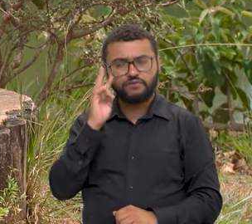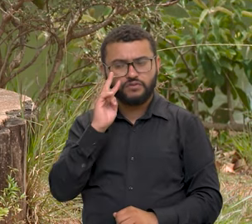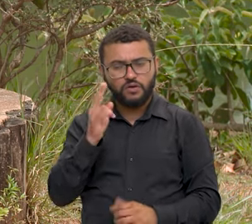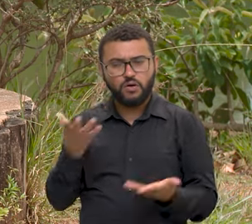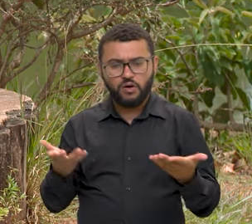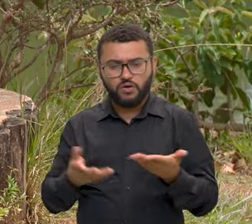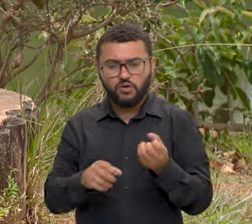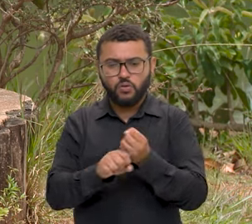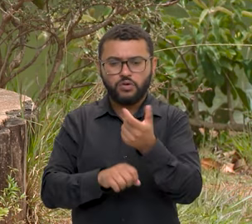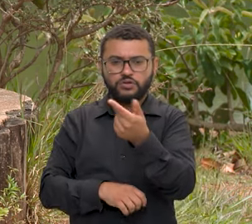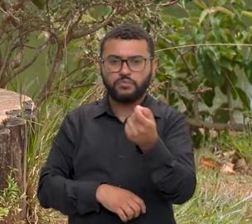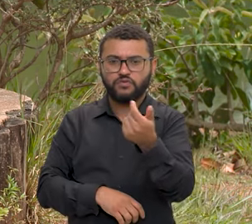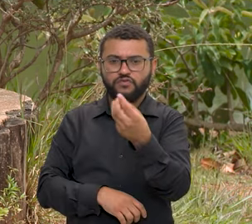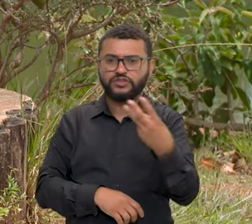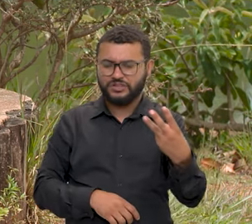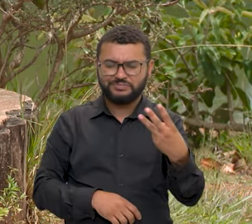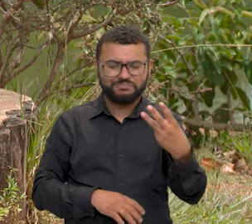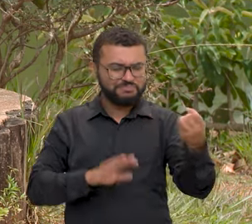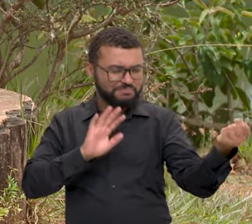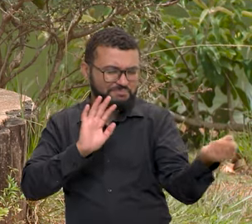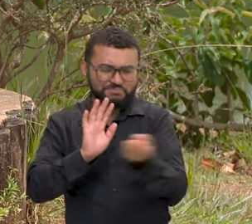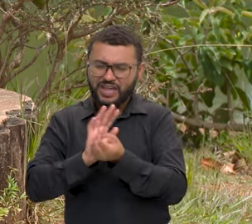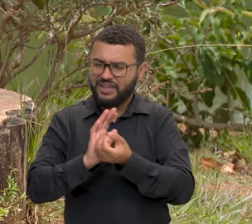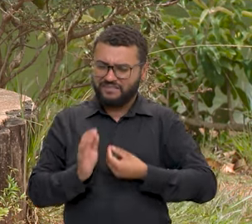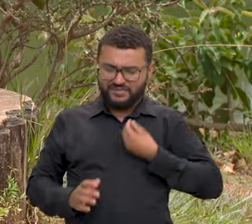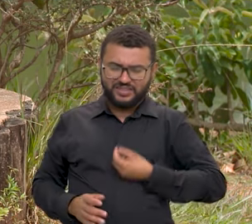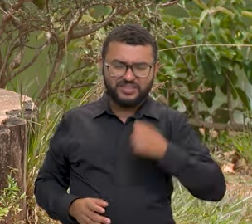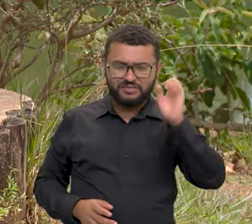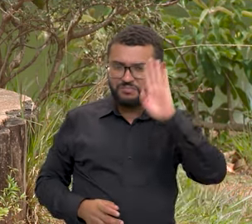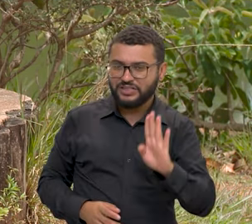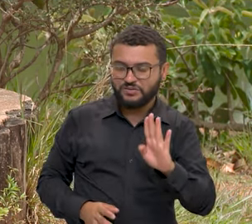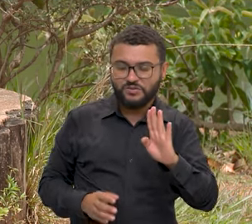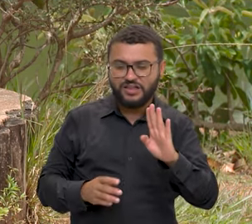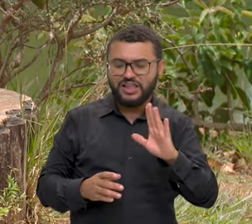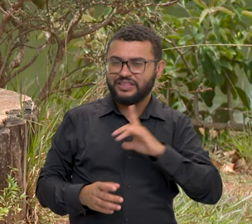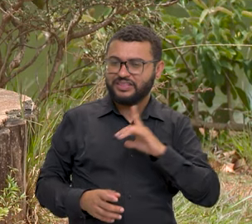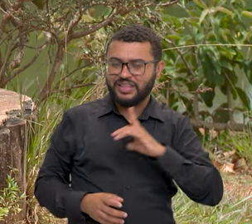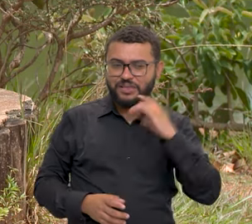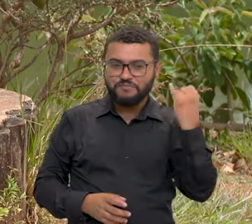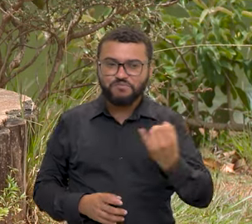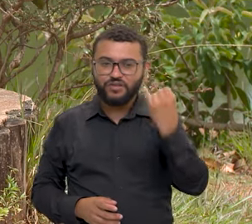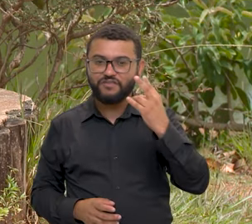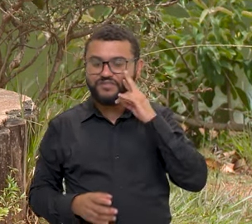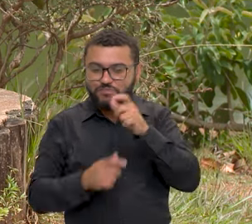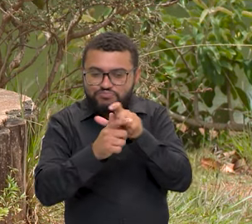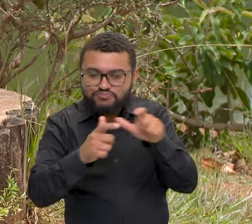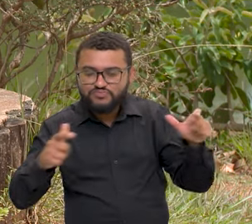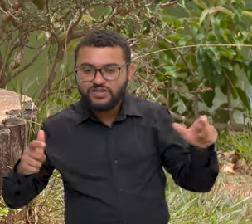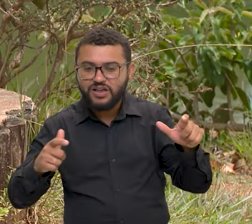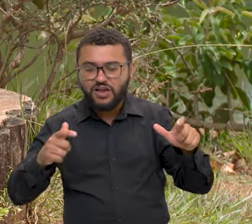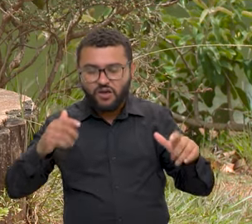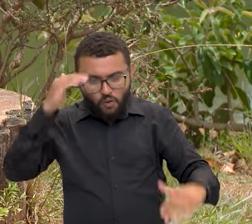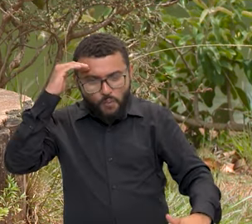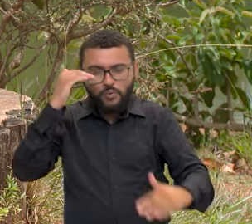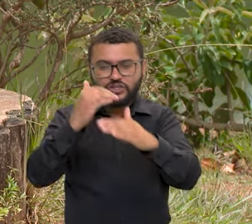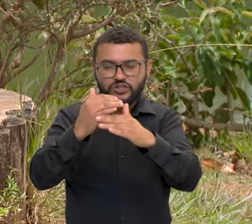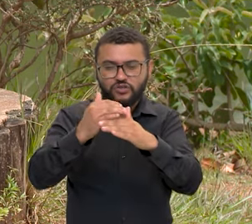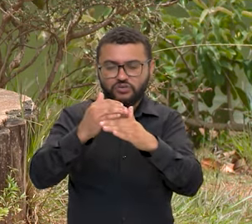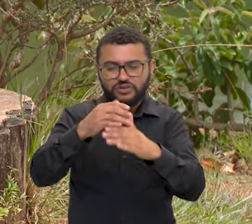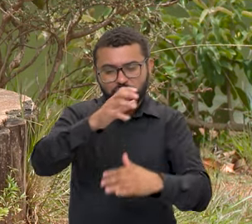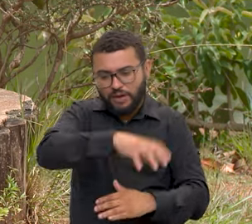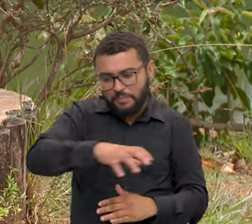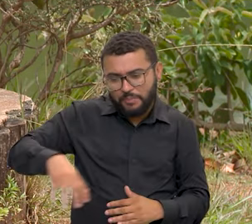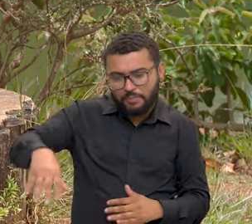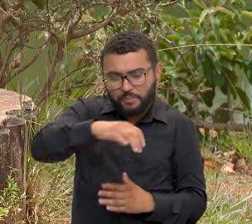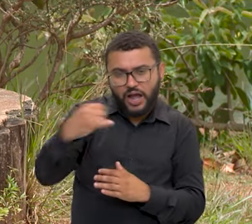podemos ver, o ano de 2023 foi um marco no Brasil, caracterizado por um olhar abrangente e comprometido